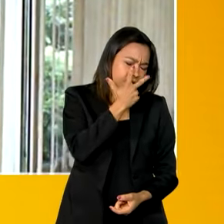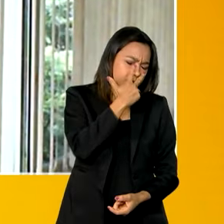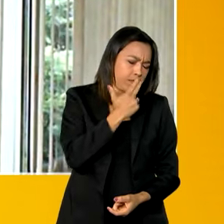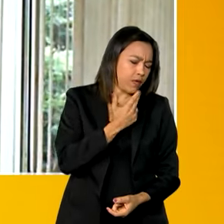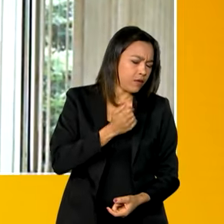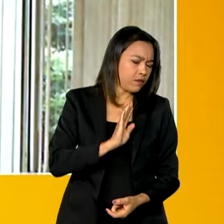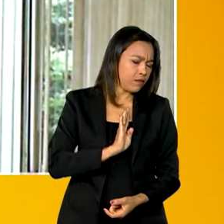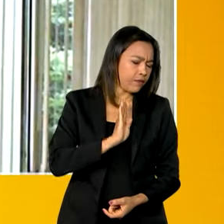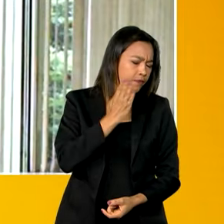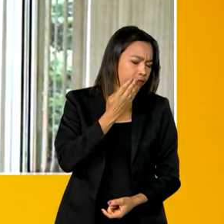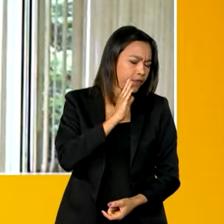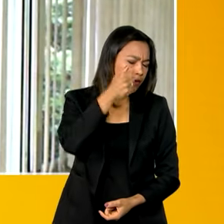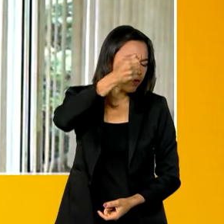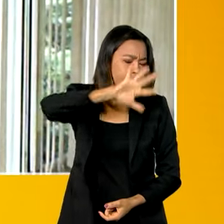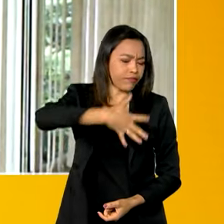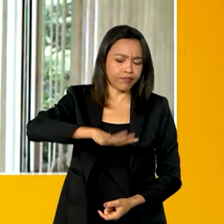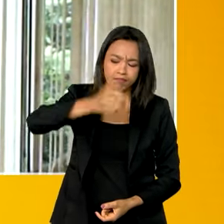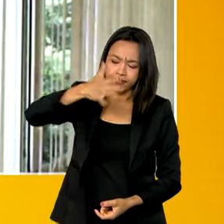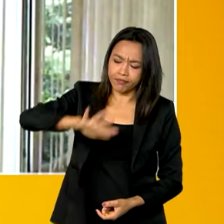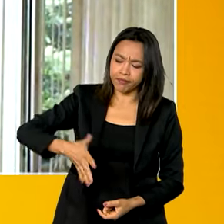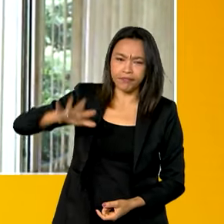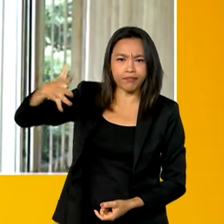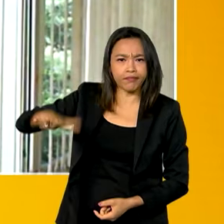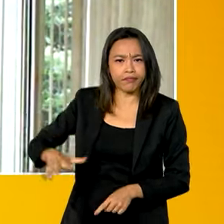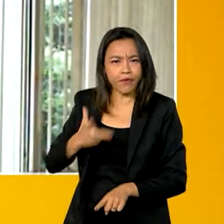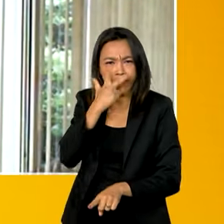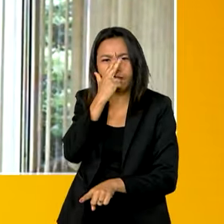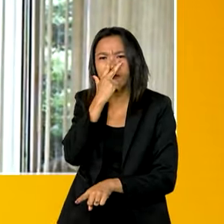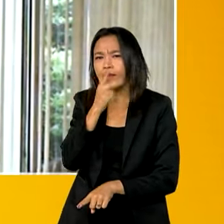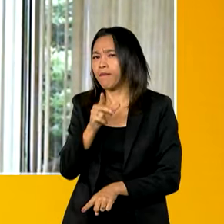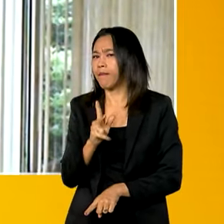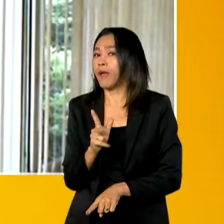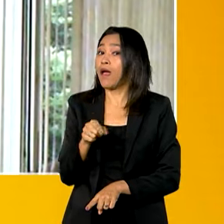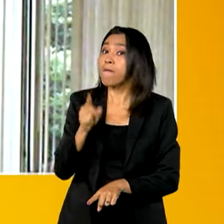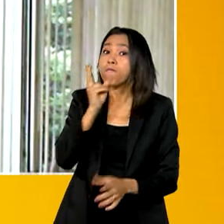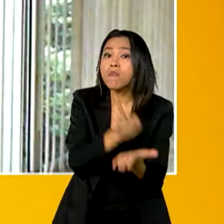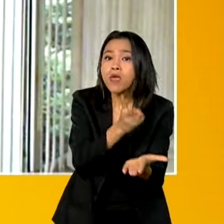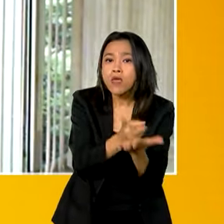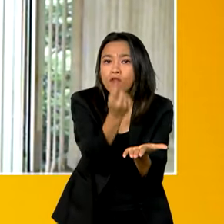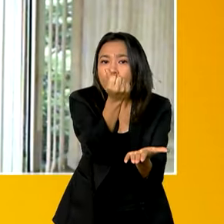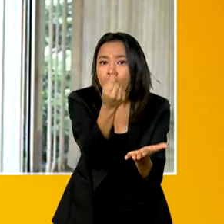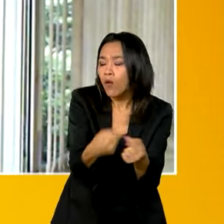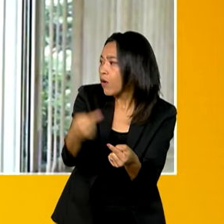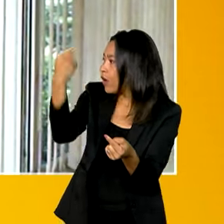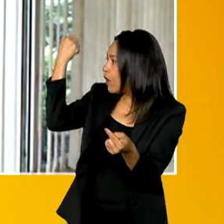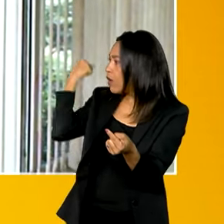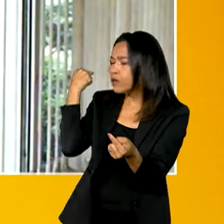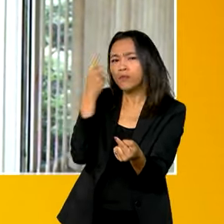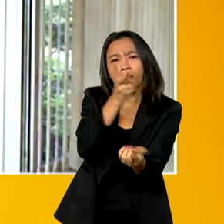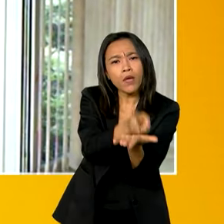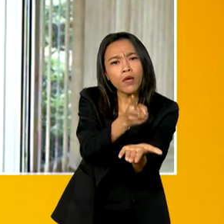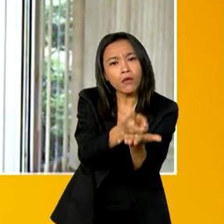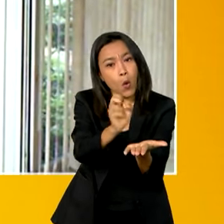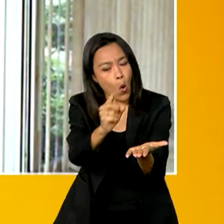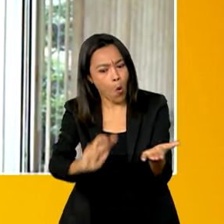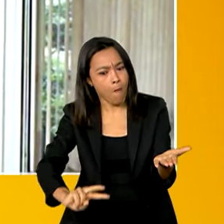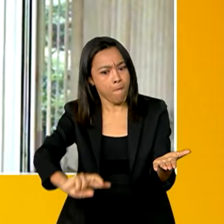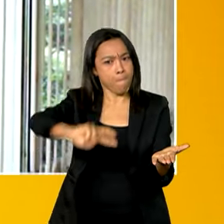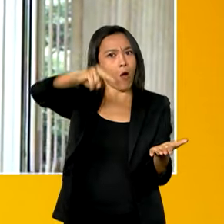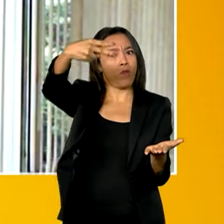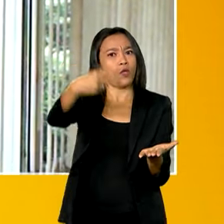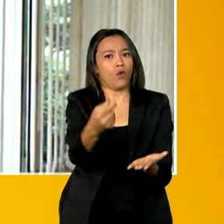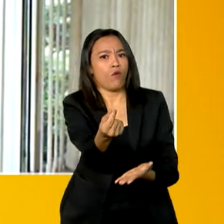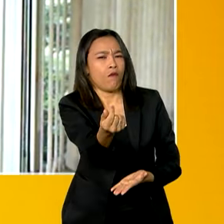falsa promoção. Ele está com o mesmo valor anterior ou ele está, inclusive, com um valor maior e se